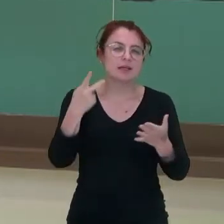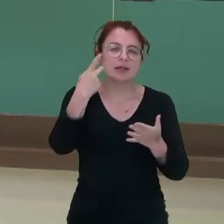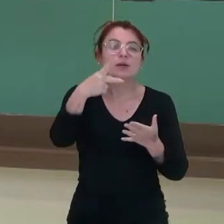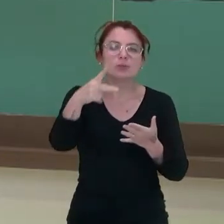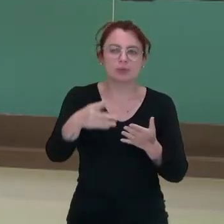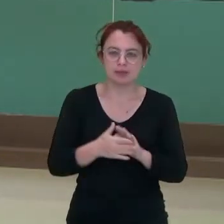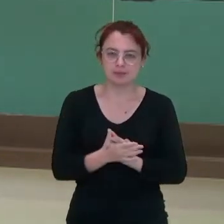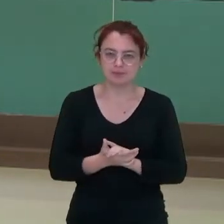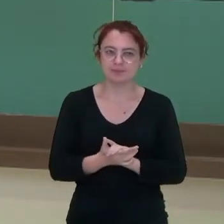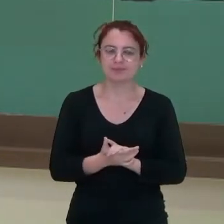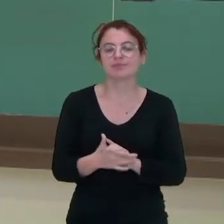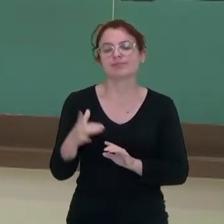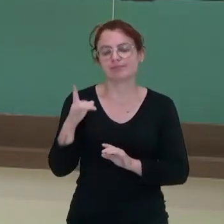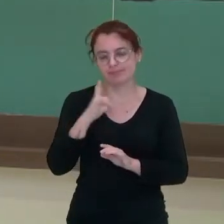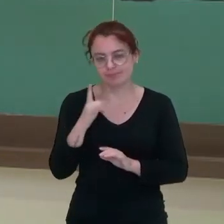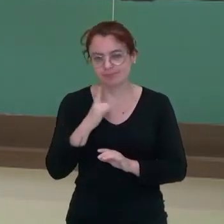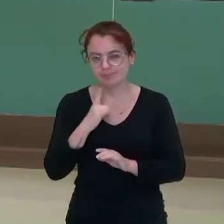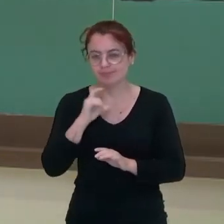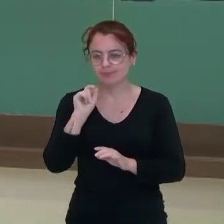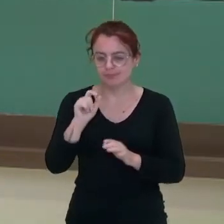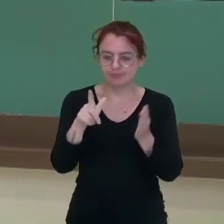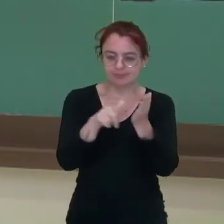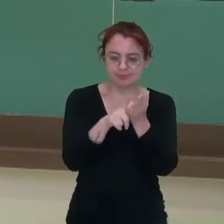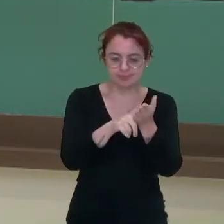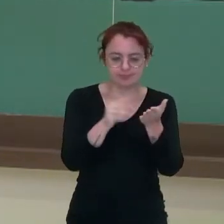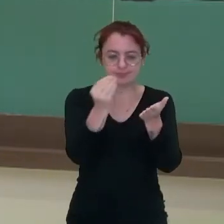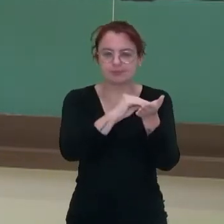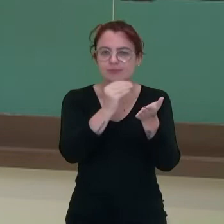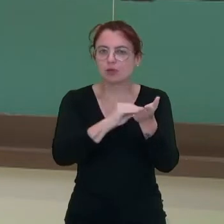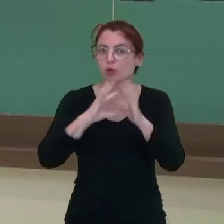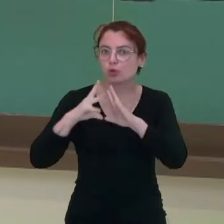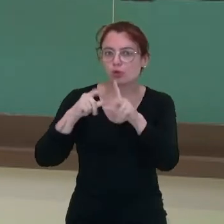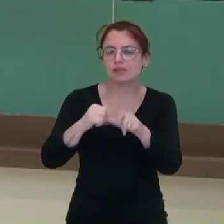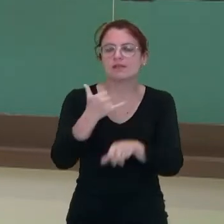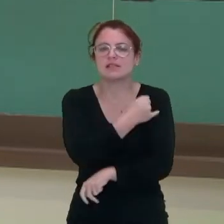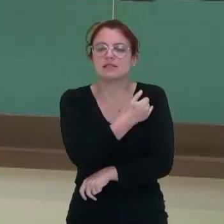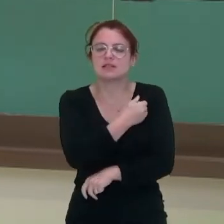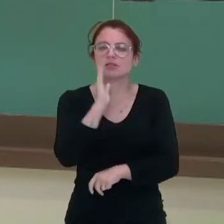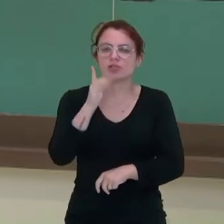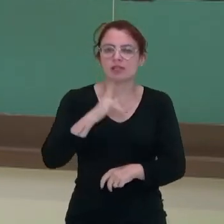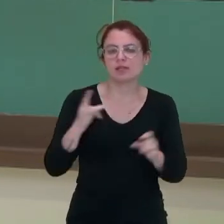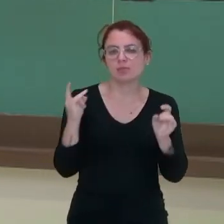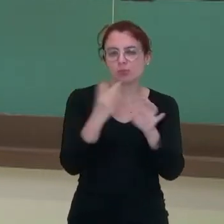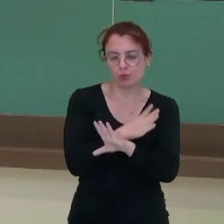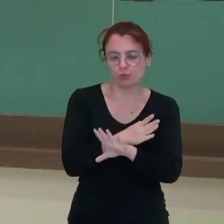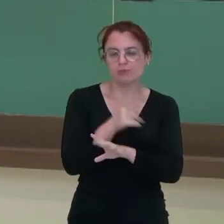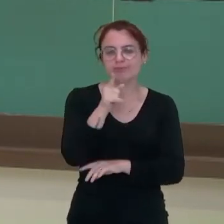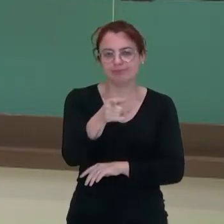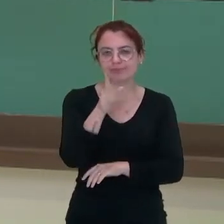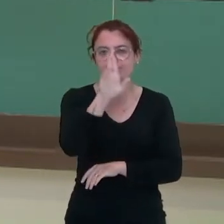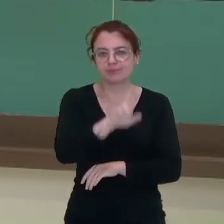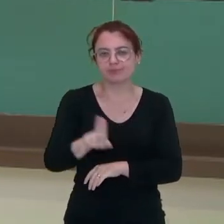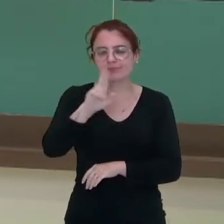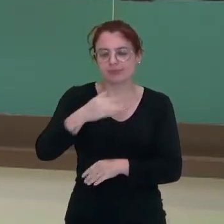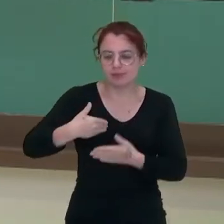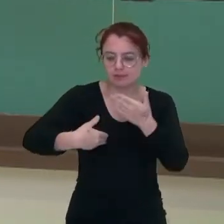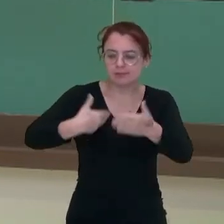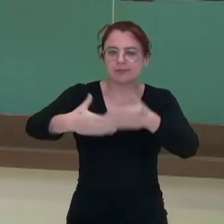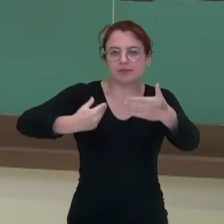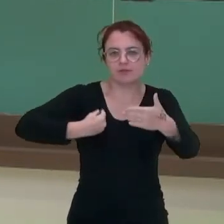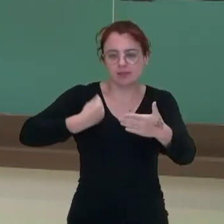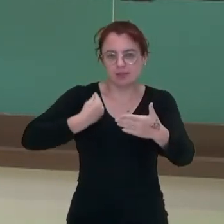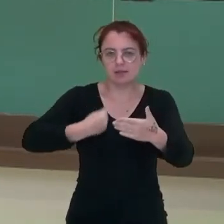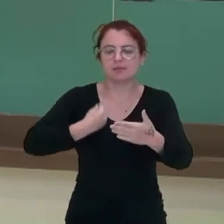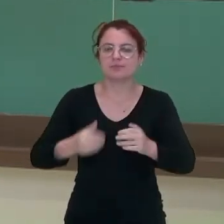onde um caderninho ou uma folha, onde indica todas as vacinas que são necessárias ao longo da sua